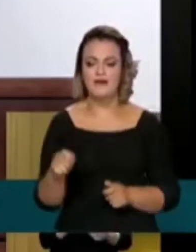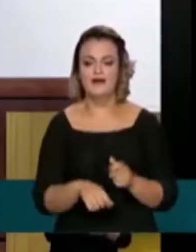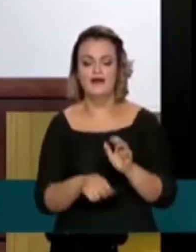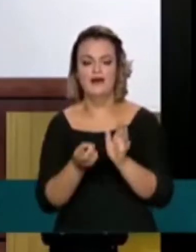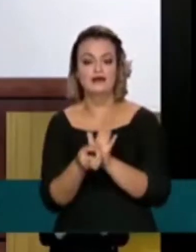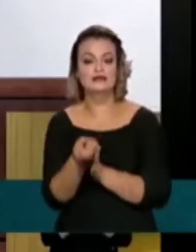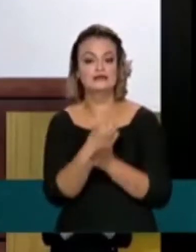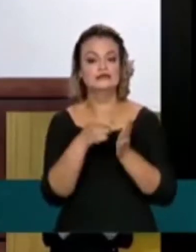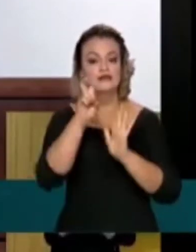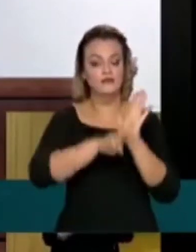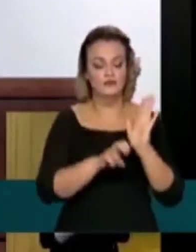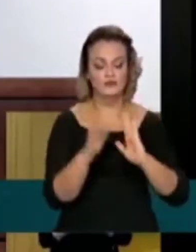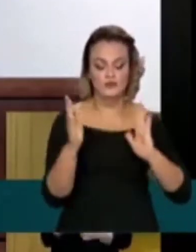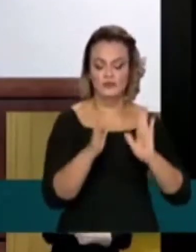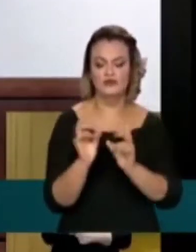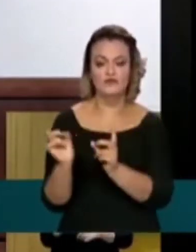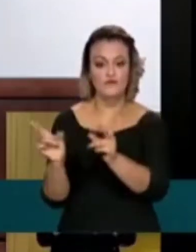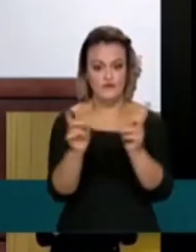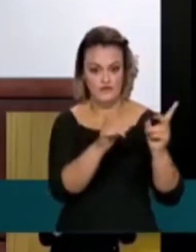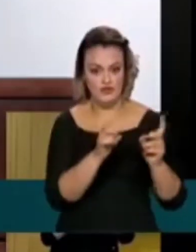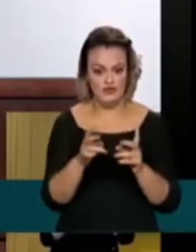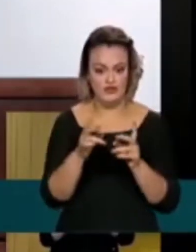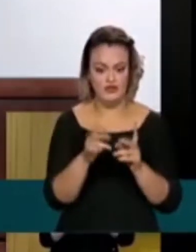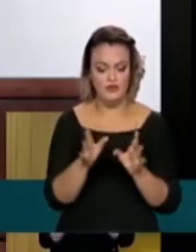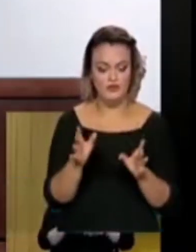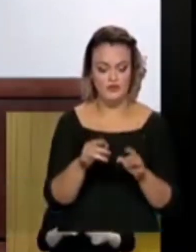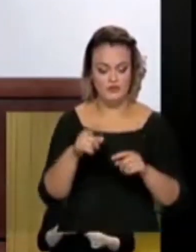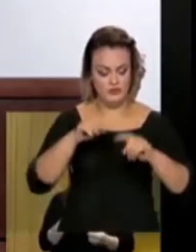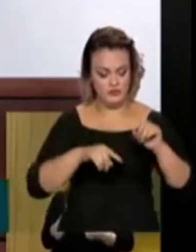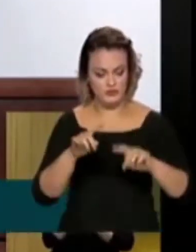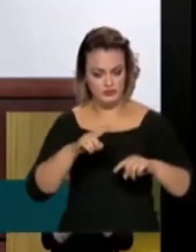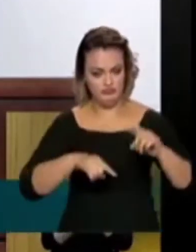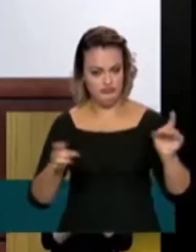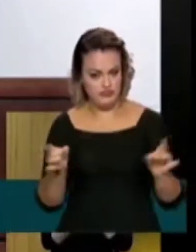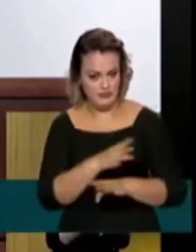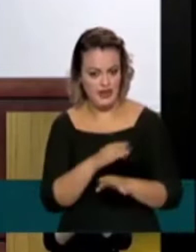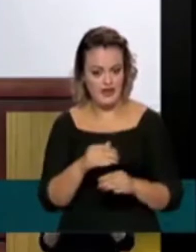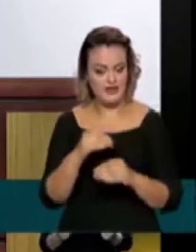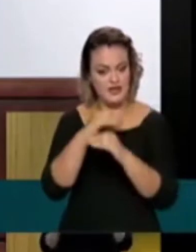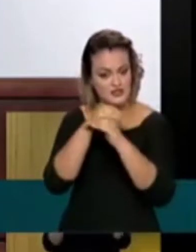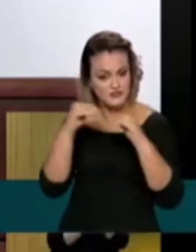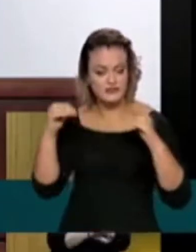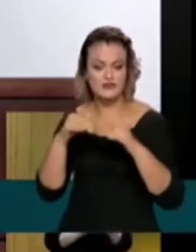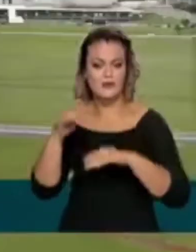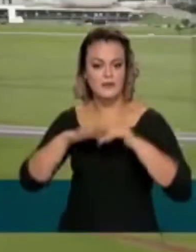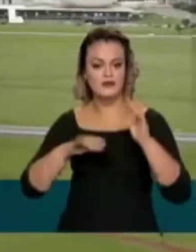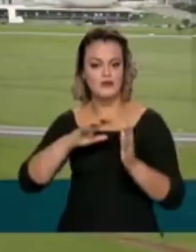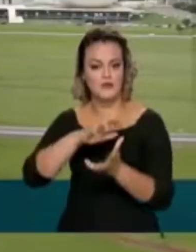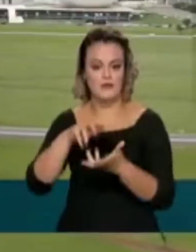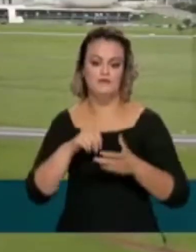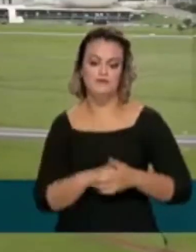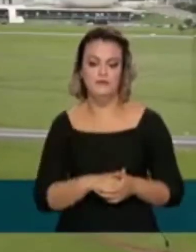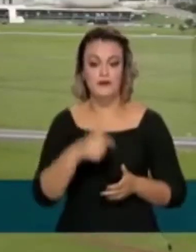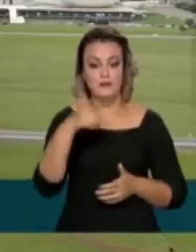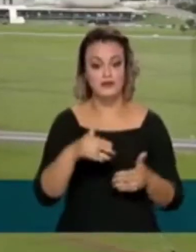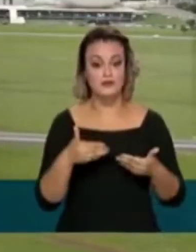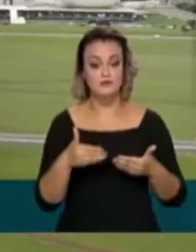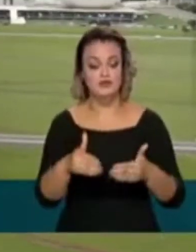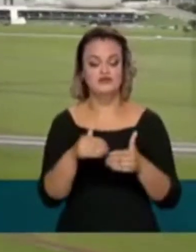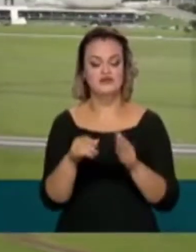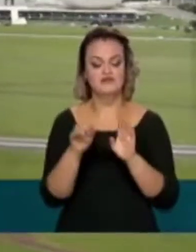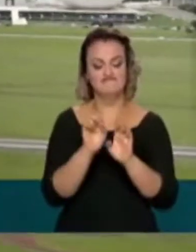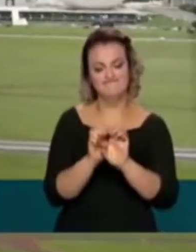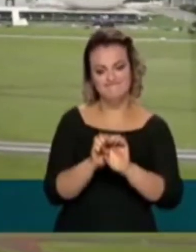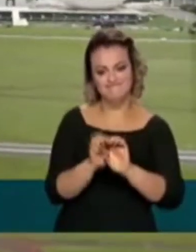na fase de comercialização do produto acabado e nos alinhará com as práticas globais. E o Ministério da Ciência,